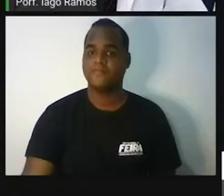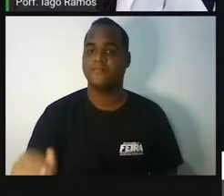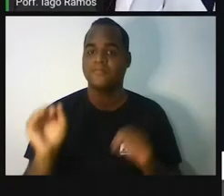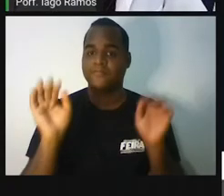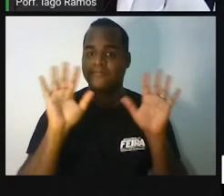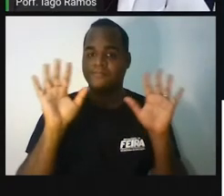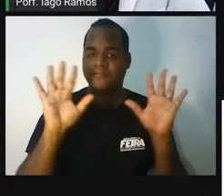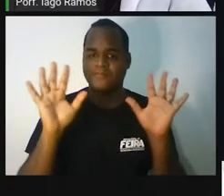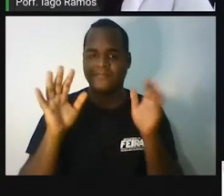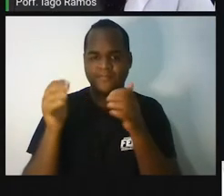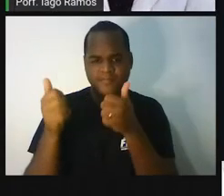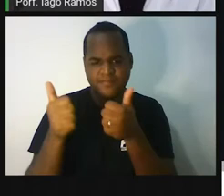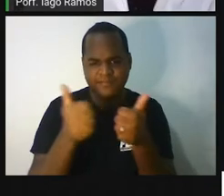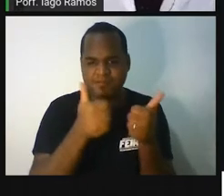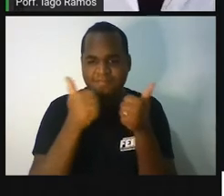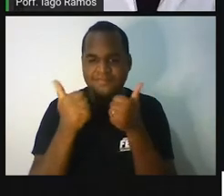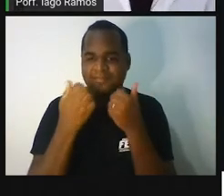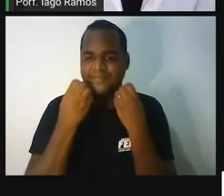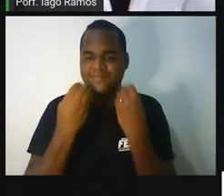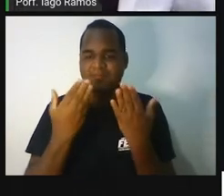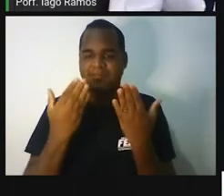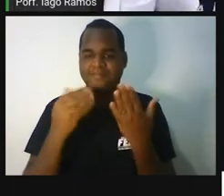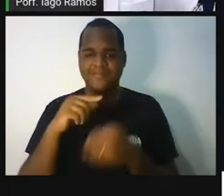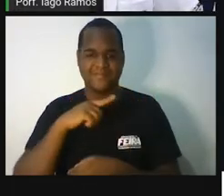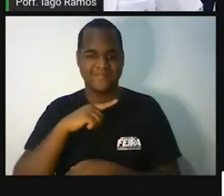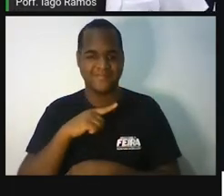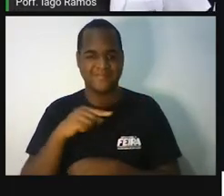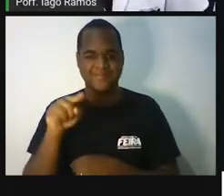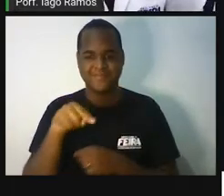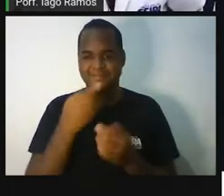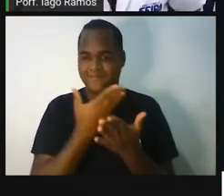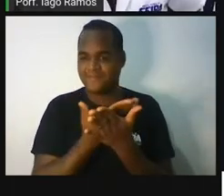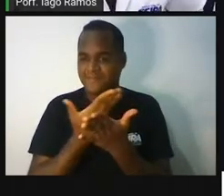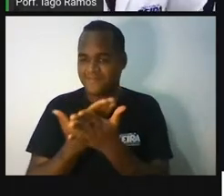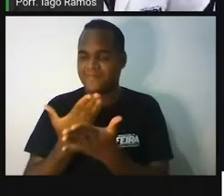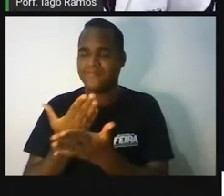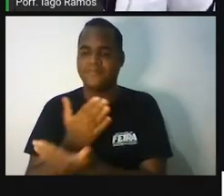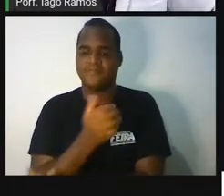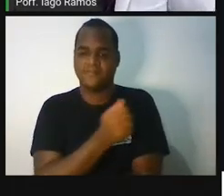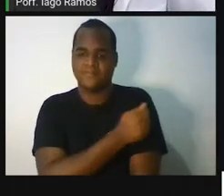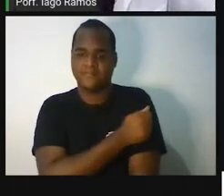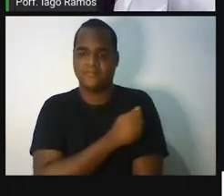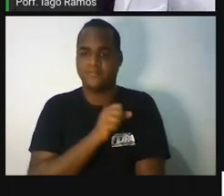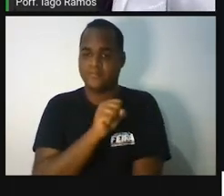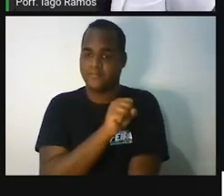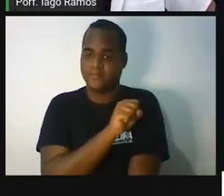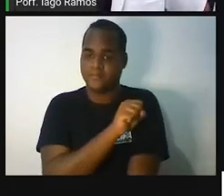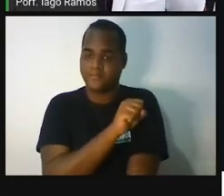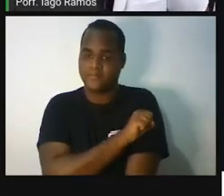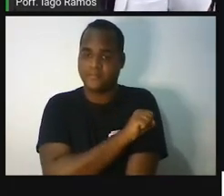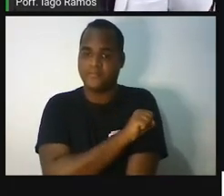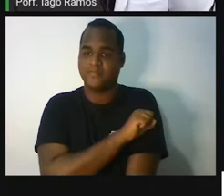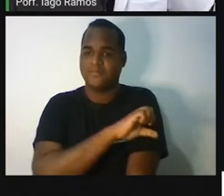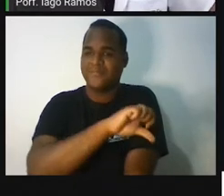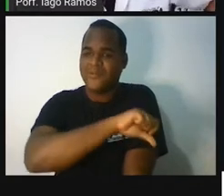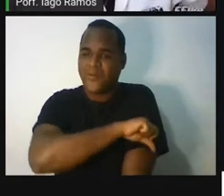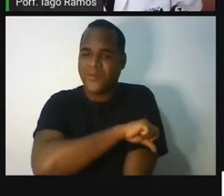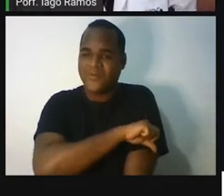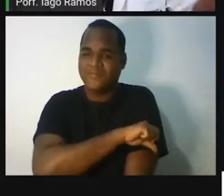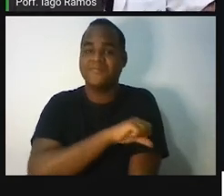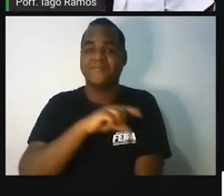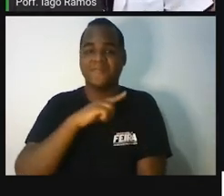Olá, querido estudante, querida estudante do oitavo ano, do nono ano,